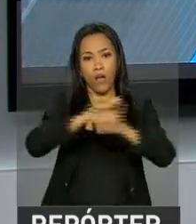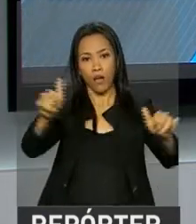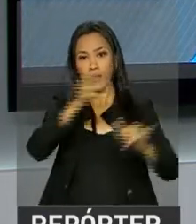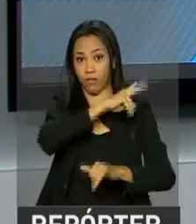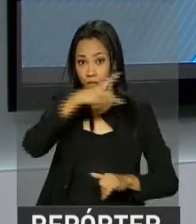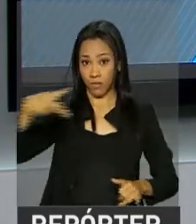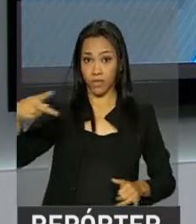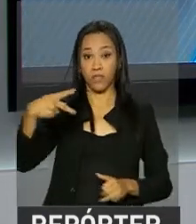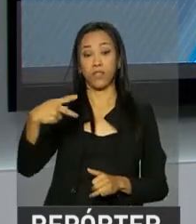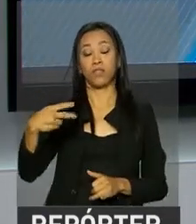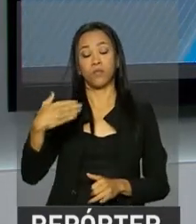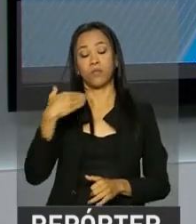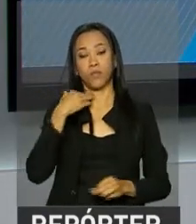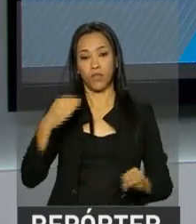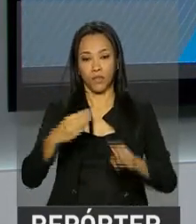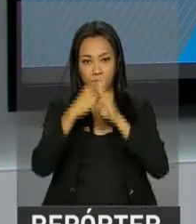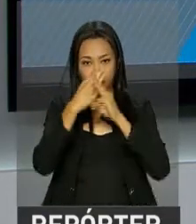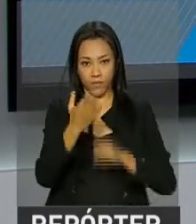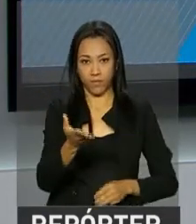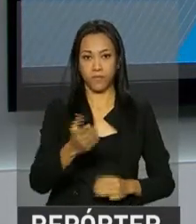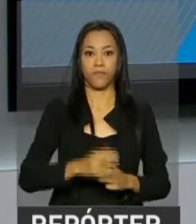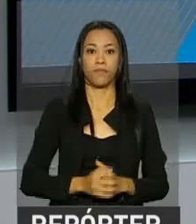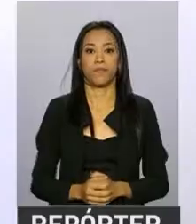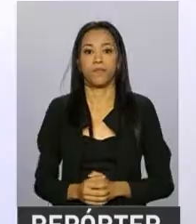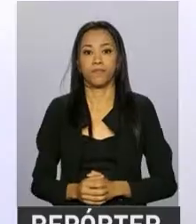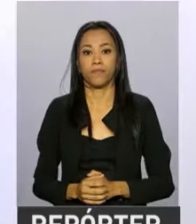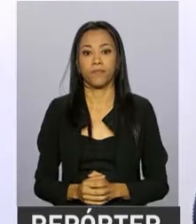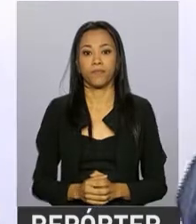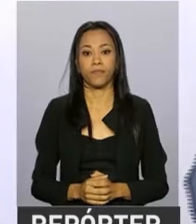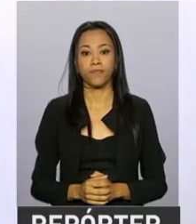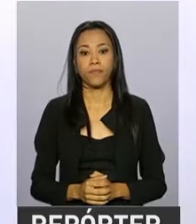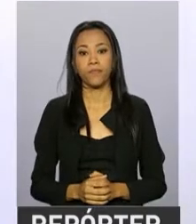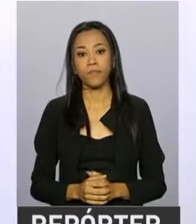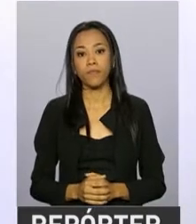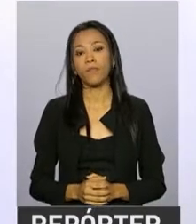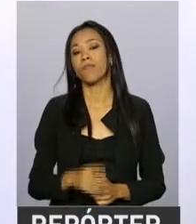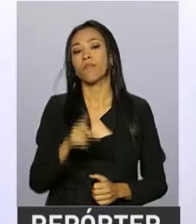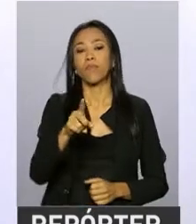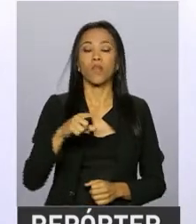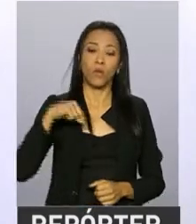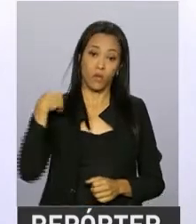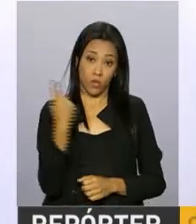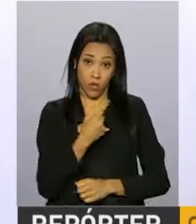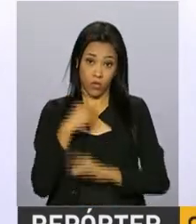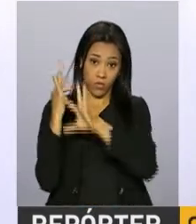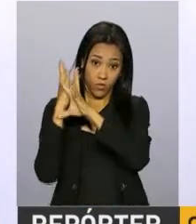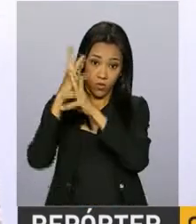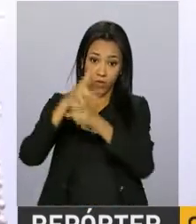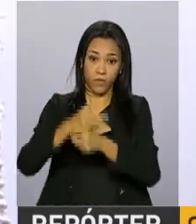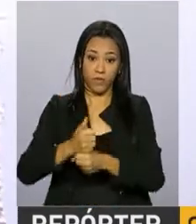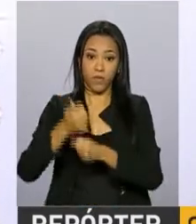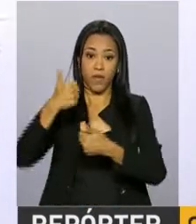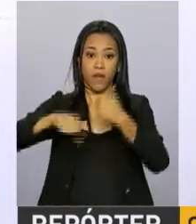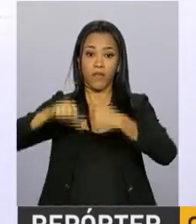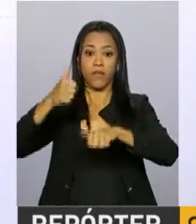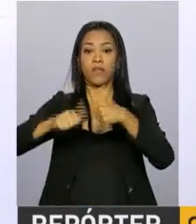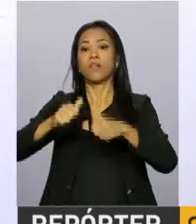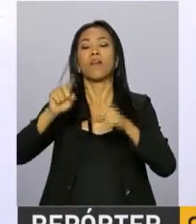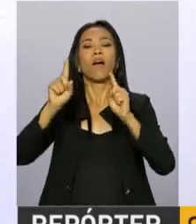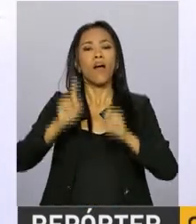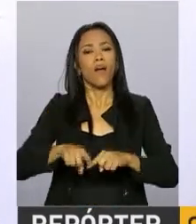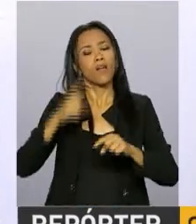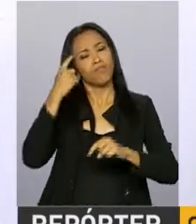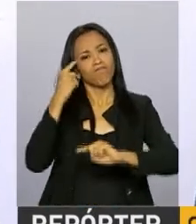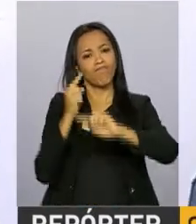da Caixa Econômica Federal, Gilberto Occhi. O nosso balanço é um balanço extremamente